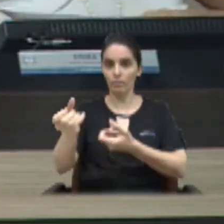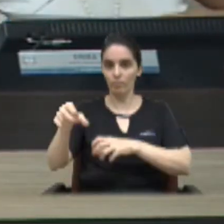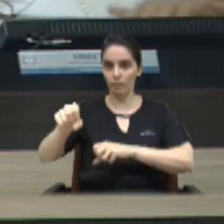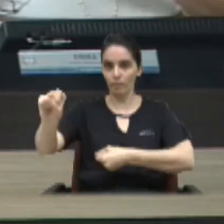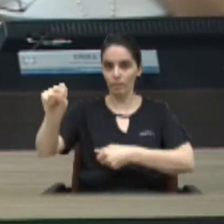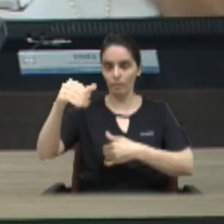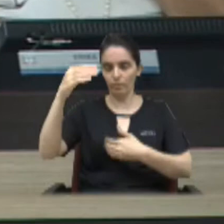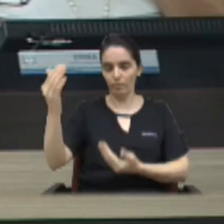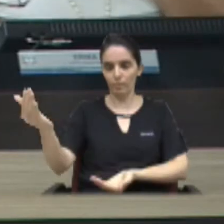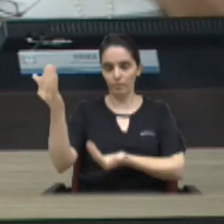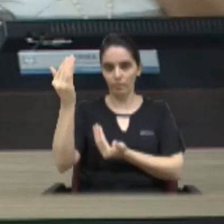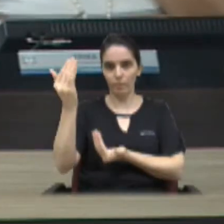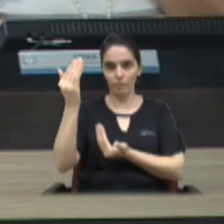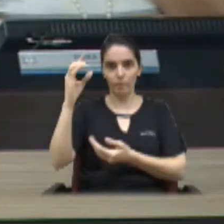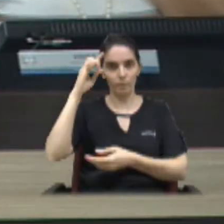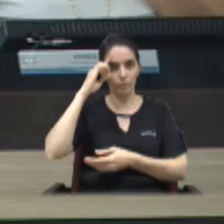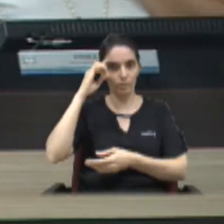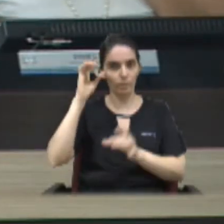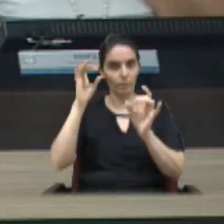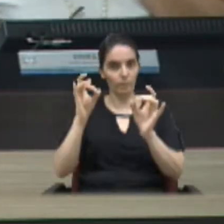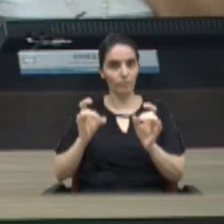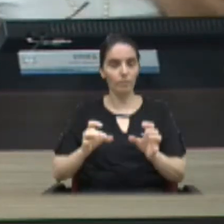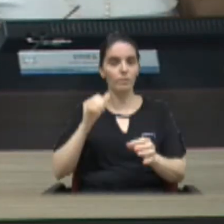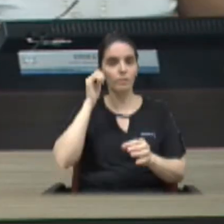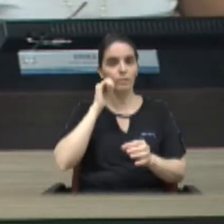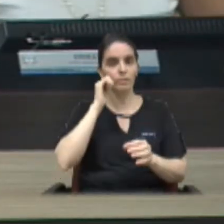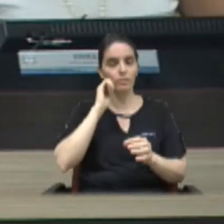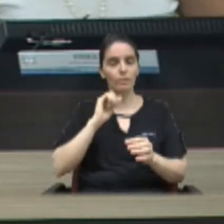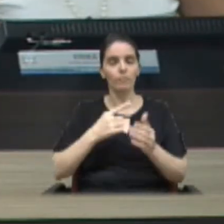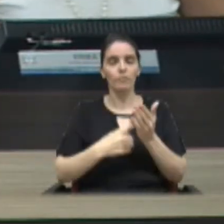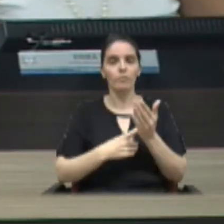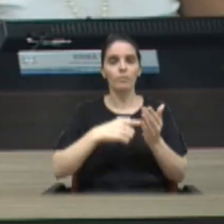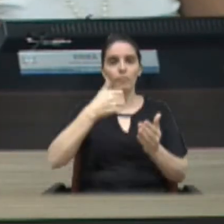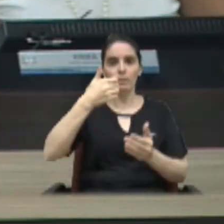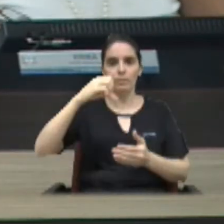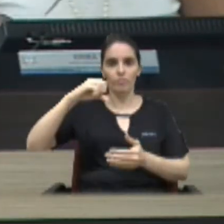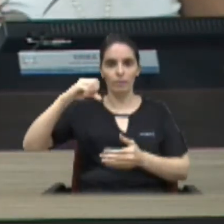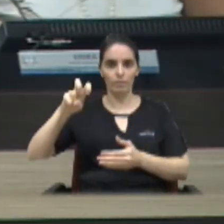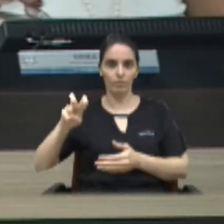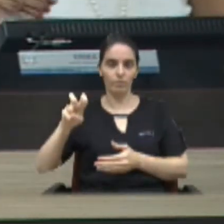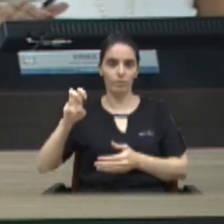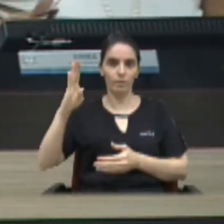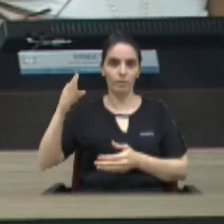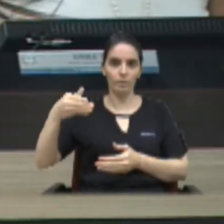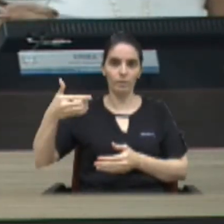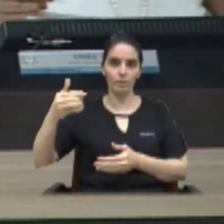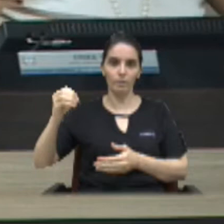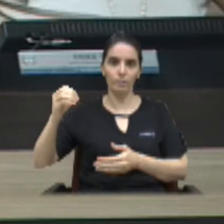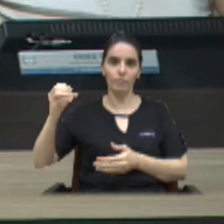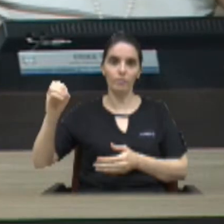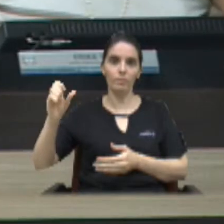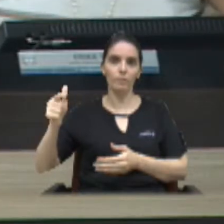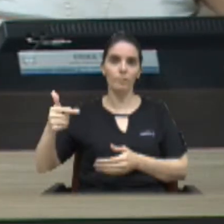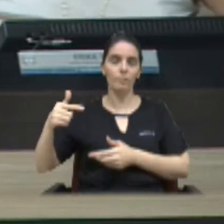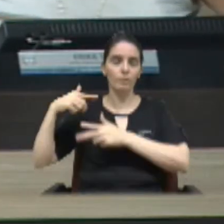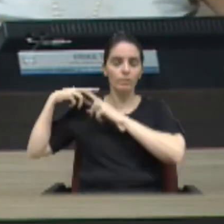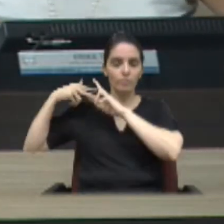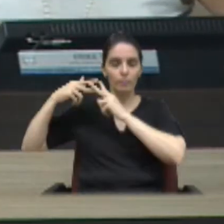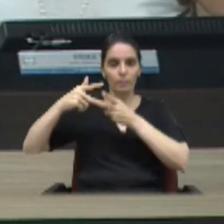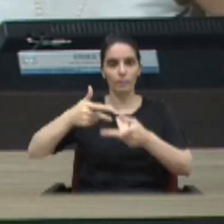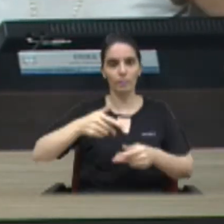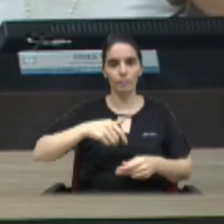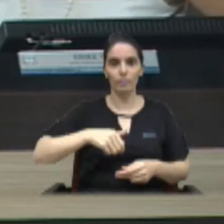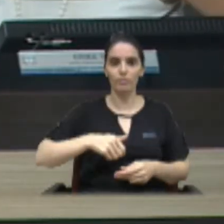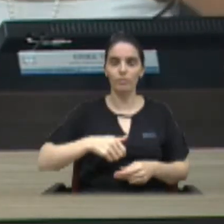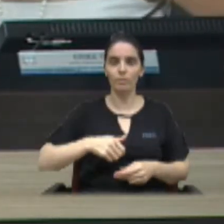diploma de homenagem ao Dia Internacional da Mulher nos termos da resolução 195 barra 2002 alterada pelas resoluções